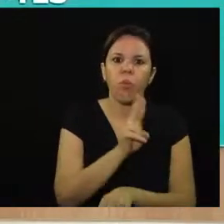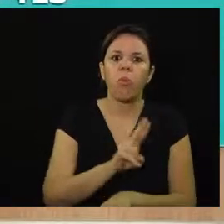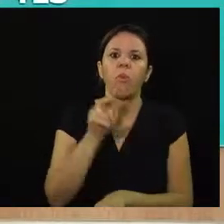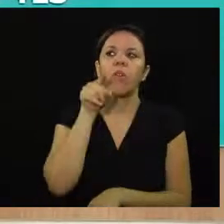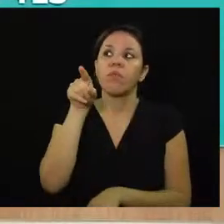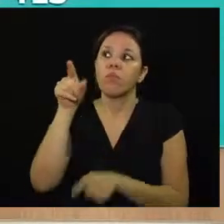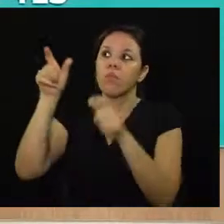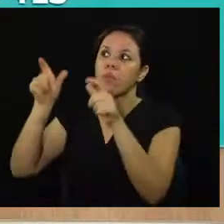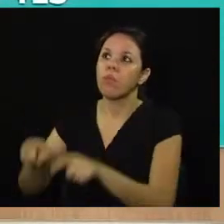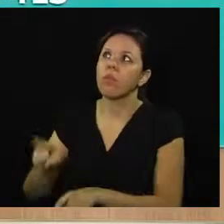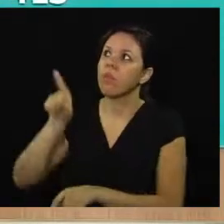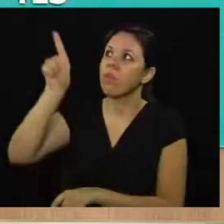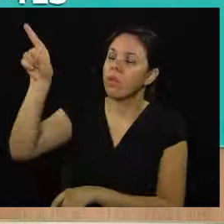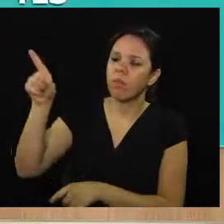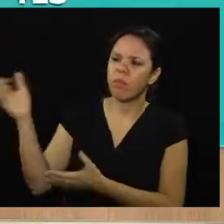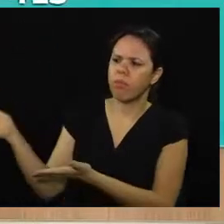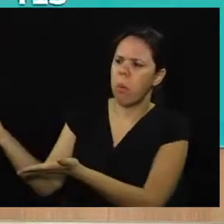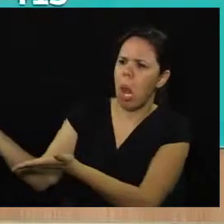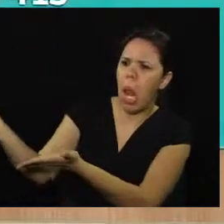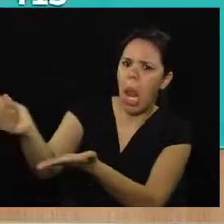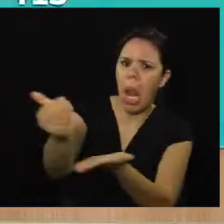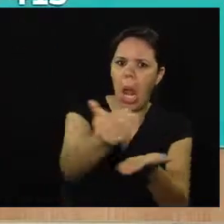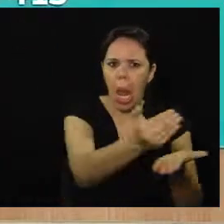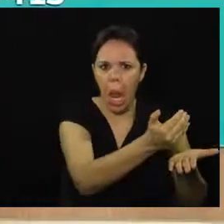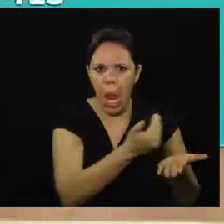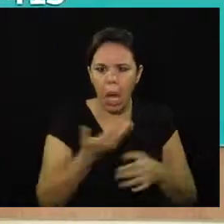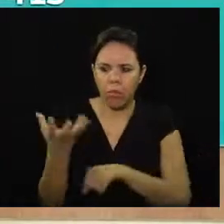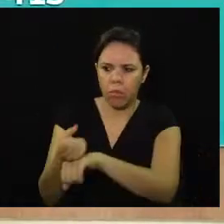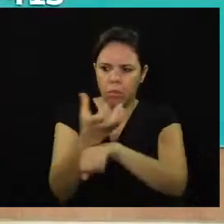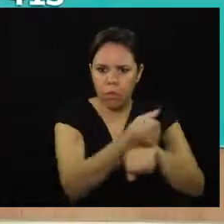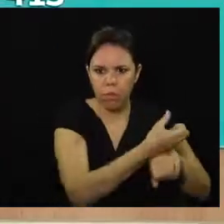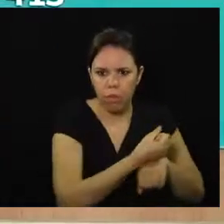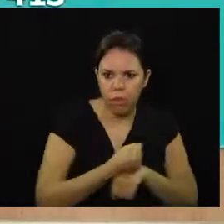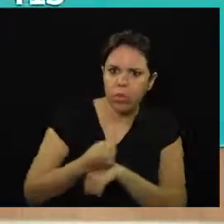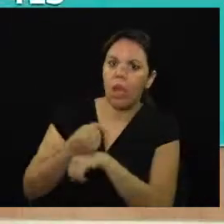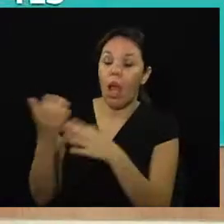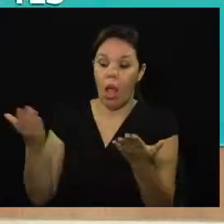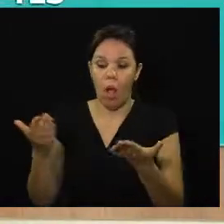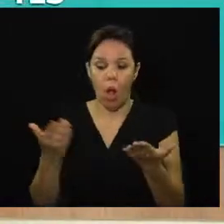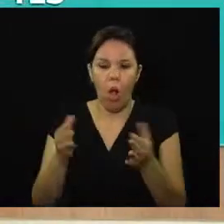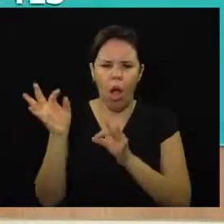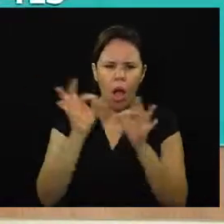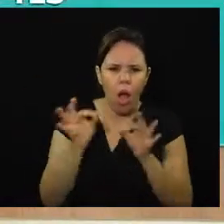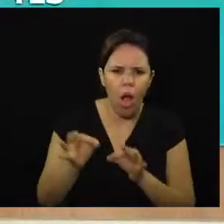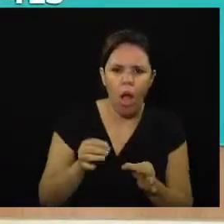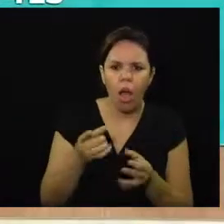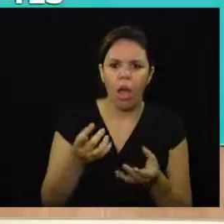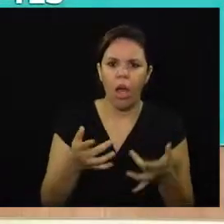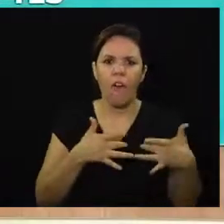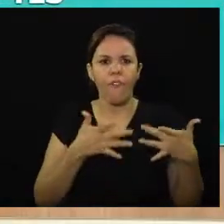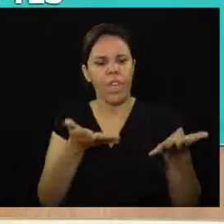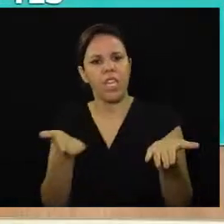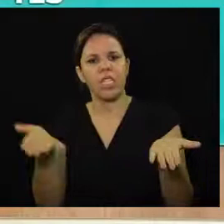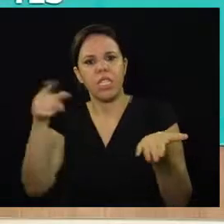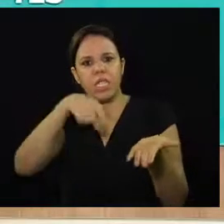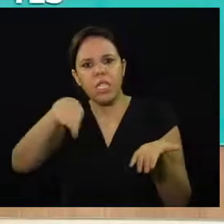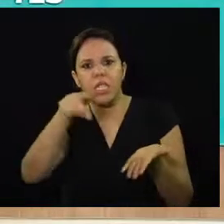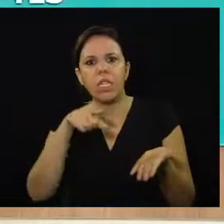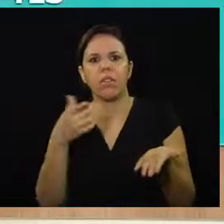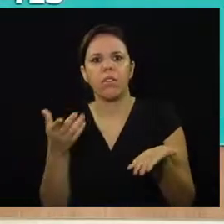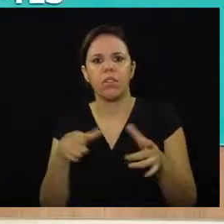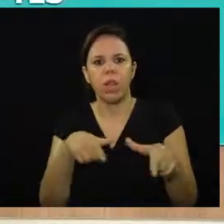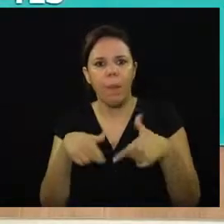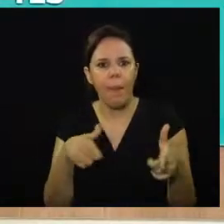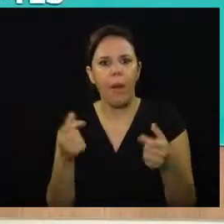acredita que a arrecadação deste investimento no aumento de receita desse serviço oferecido neste andar é o que